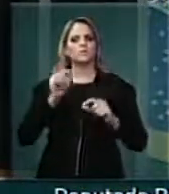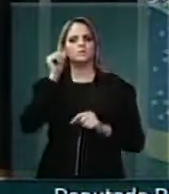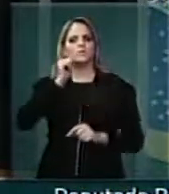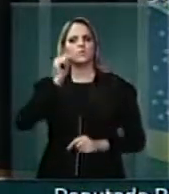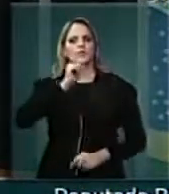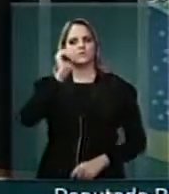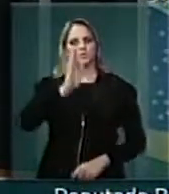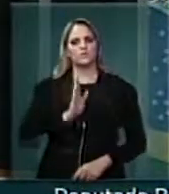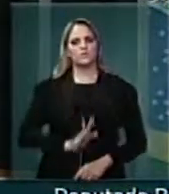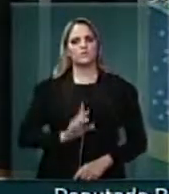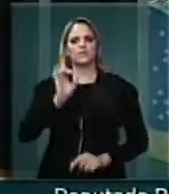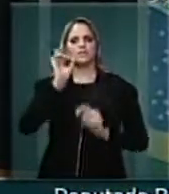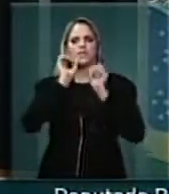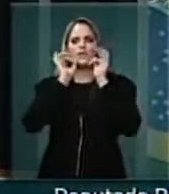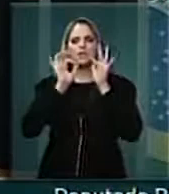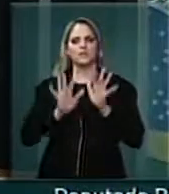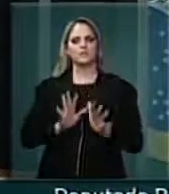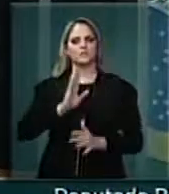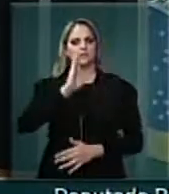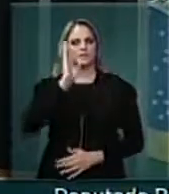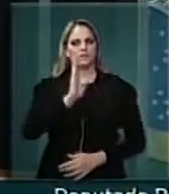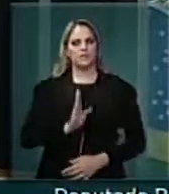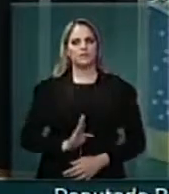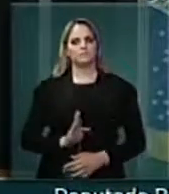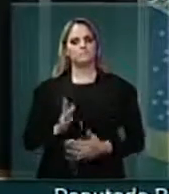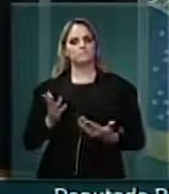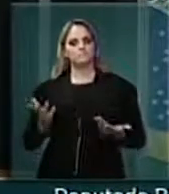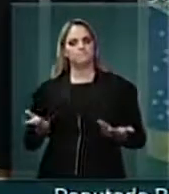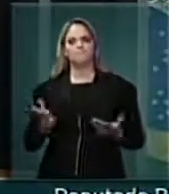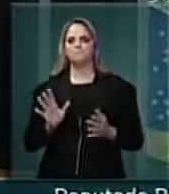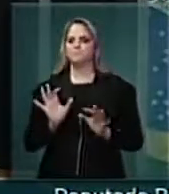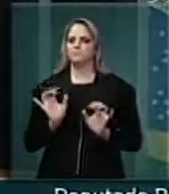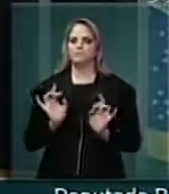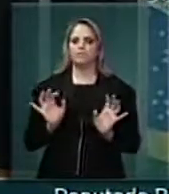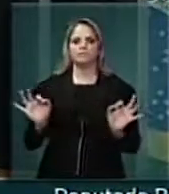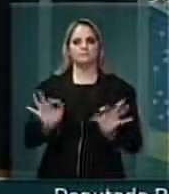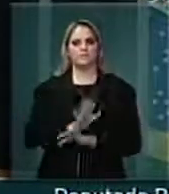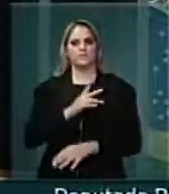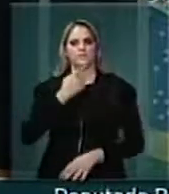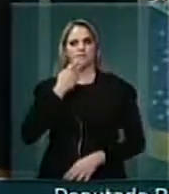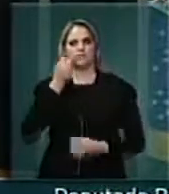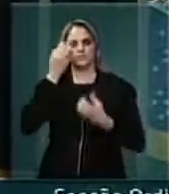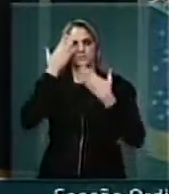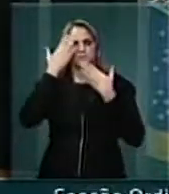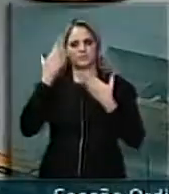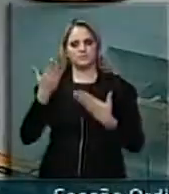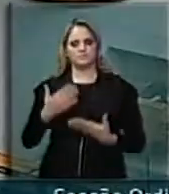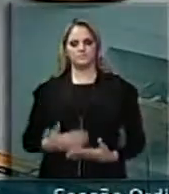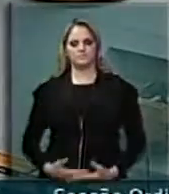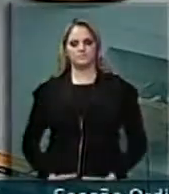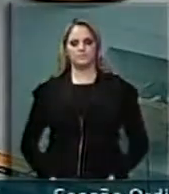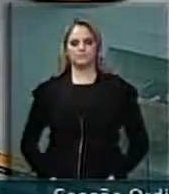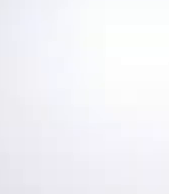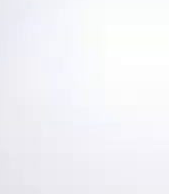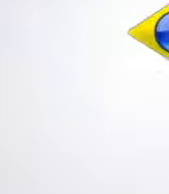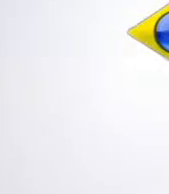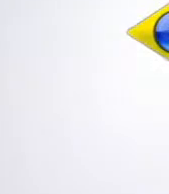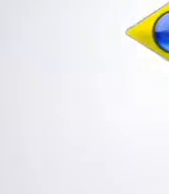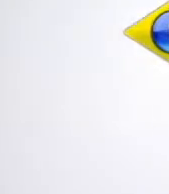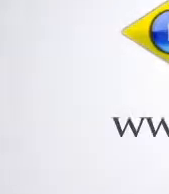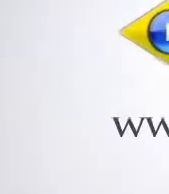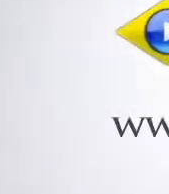do Brasil, que Deus abençoe o Brasil. Era, senhor presidente, o que eu tinha a dizer. Muito obrigado. Obrigado, deputado. Obrigado.